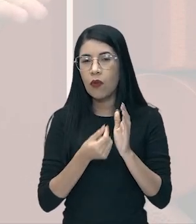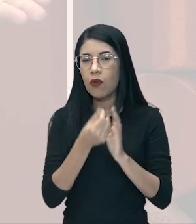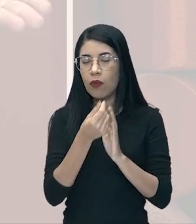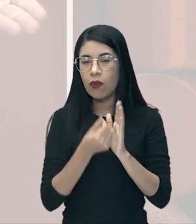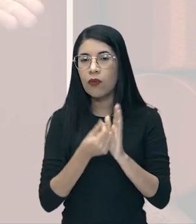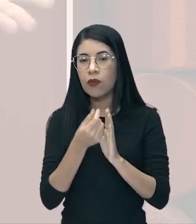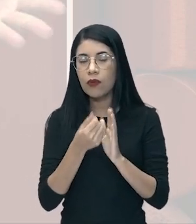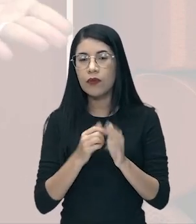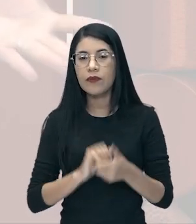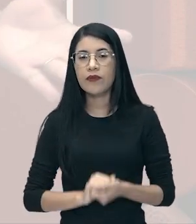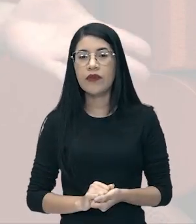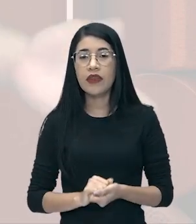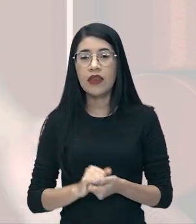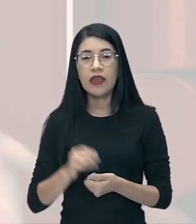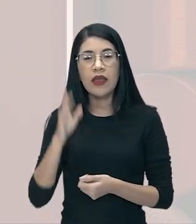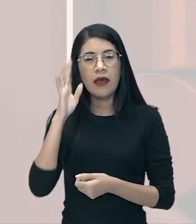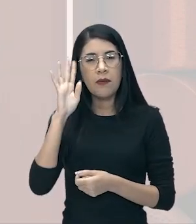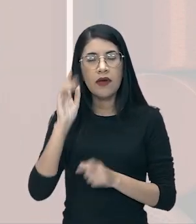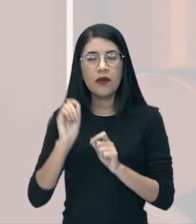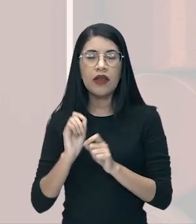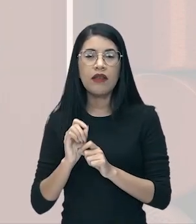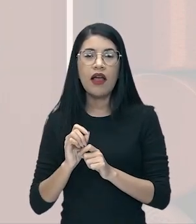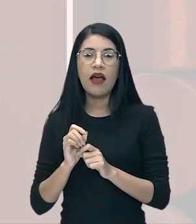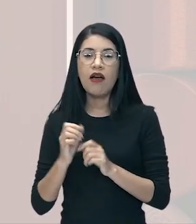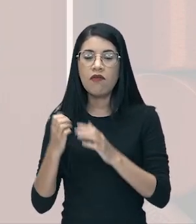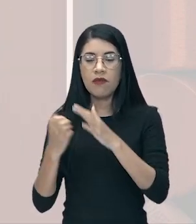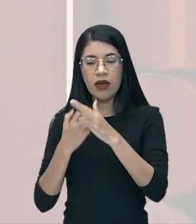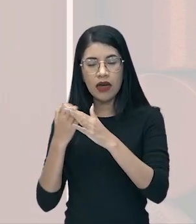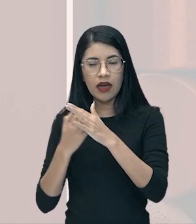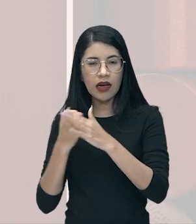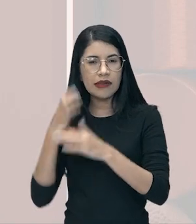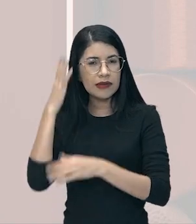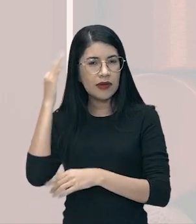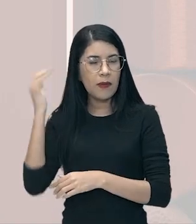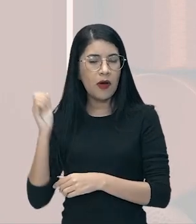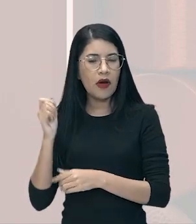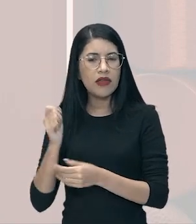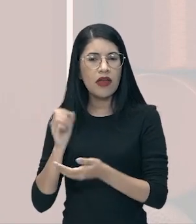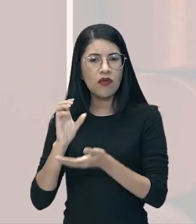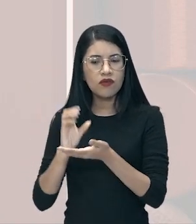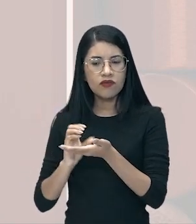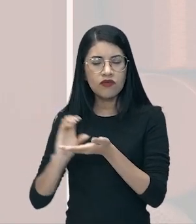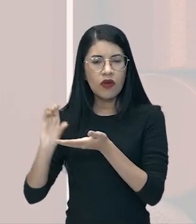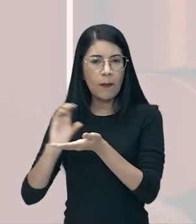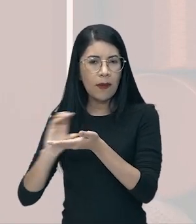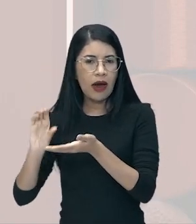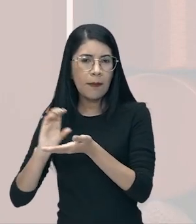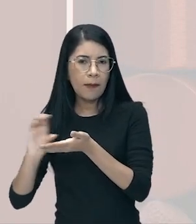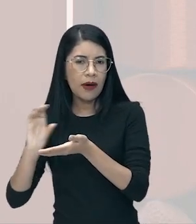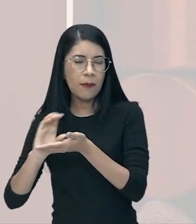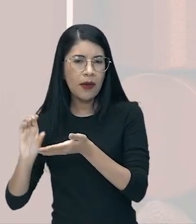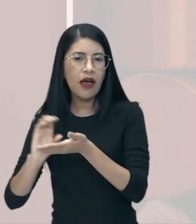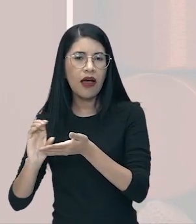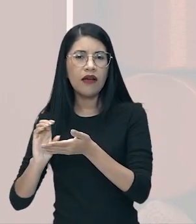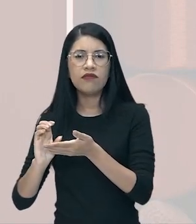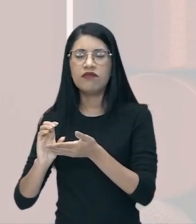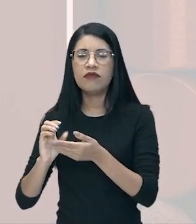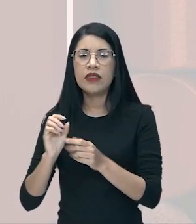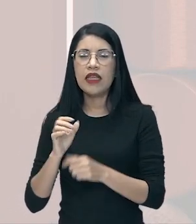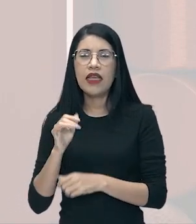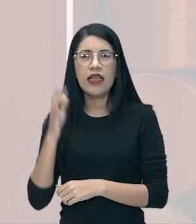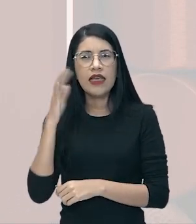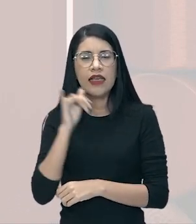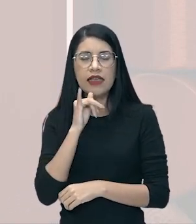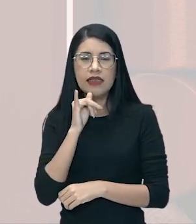então, que lá na fundação de uma empresa famosa que eu resolva investir o meu dinheiro lá. Uma empresa famosa aí. Vamos